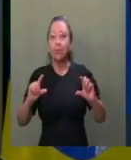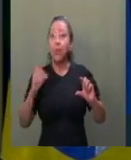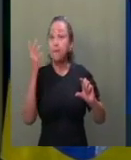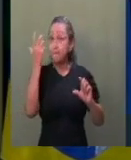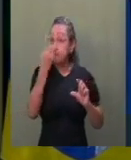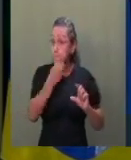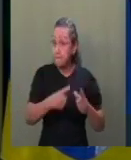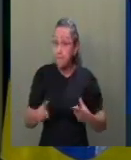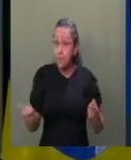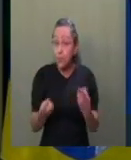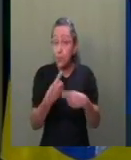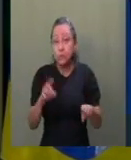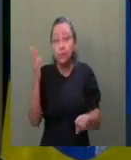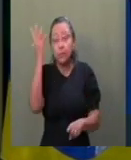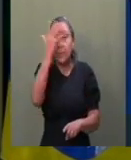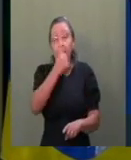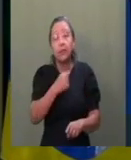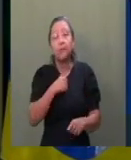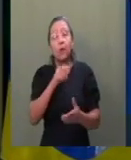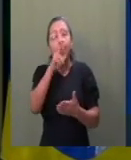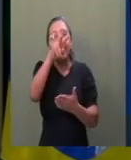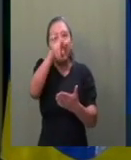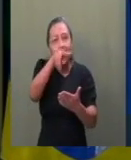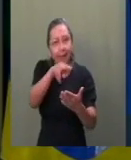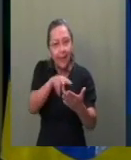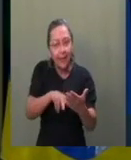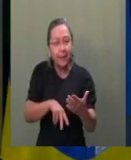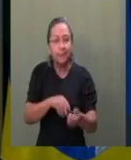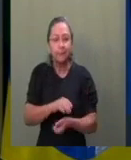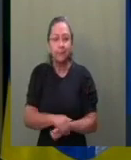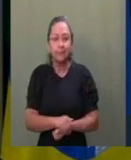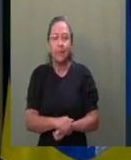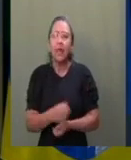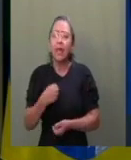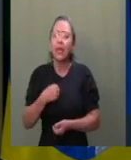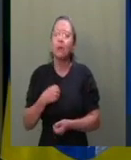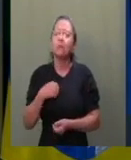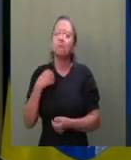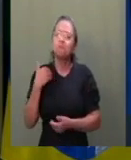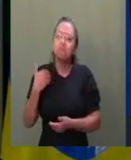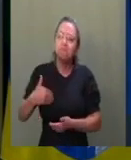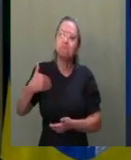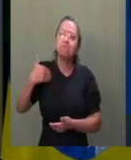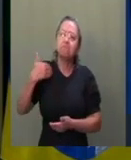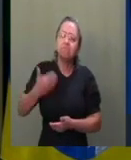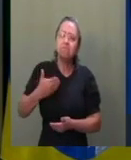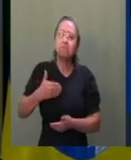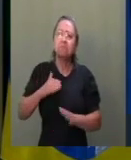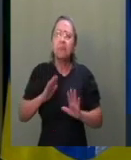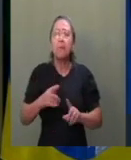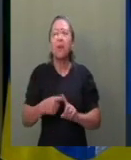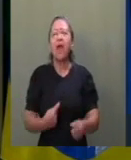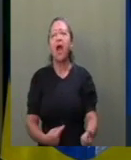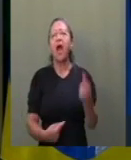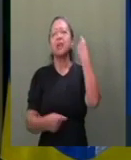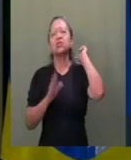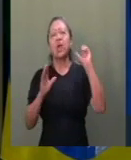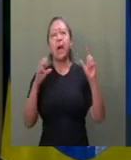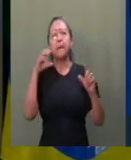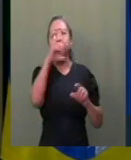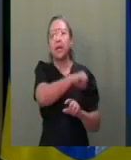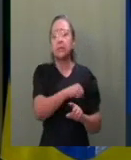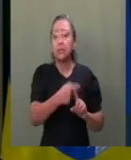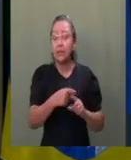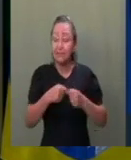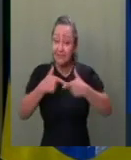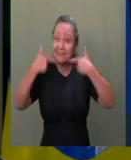e passo a ler esse trecho. Ando devagar, porque já tive pressa, e levo esse sorriso